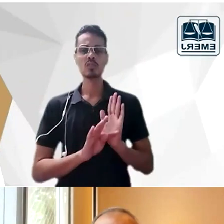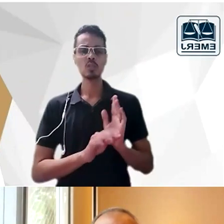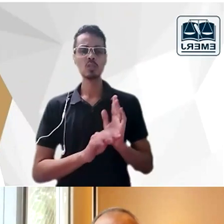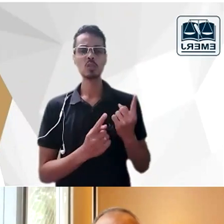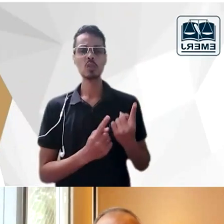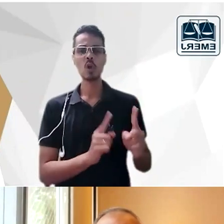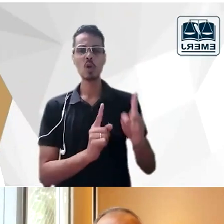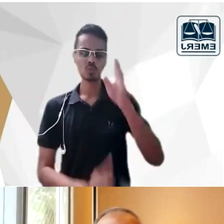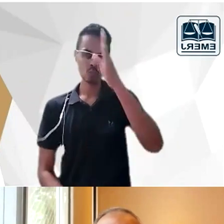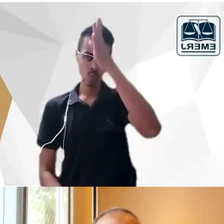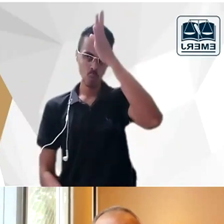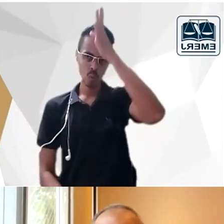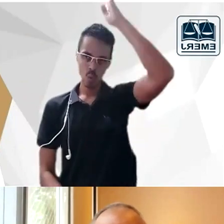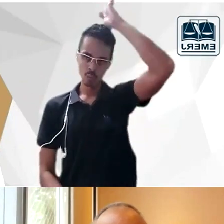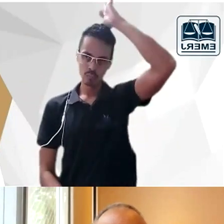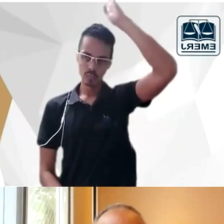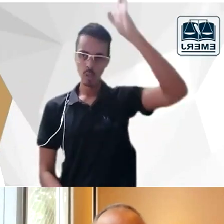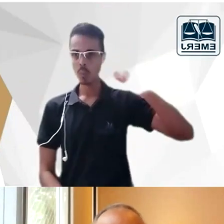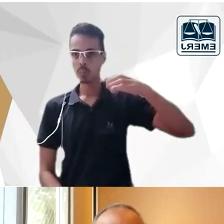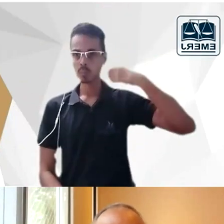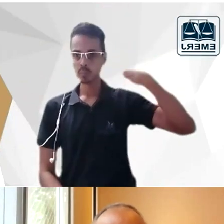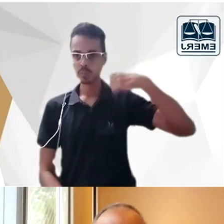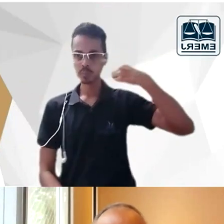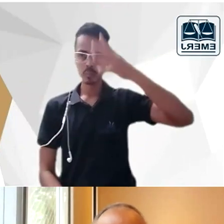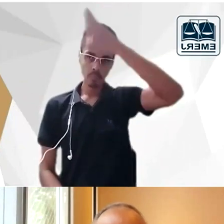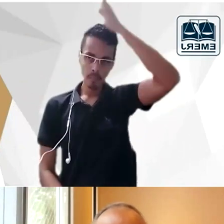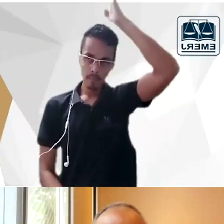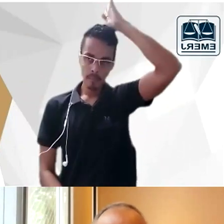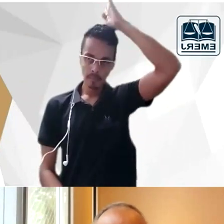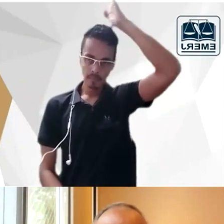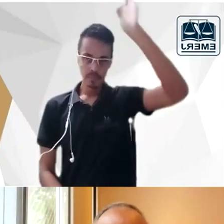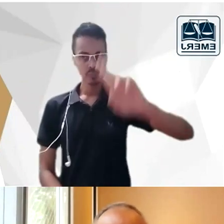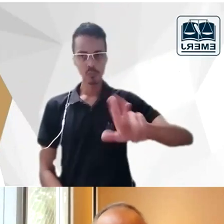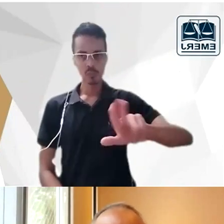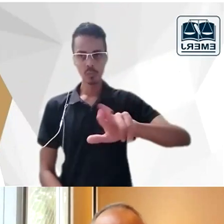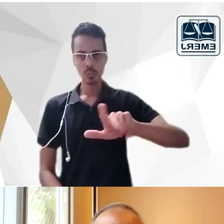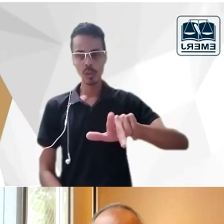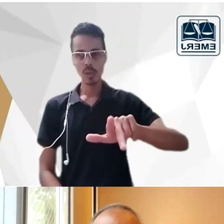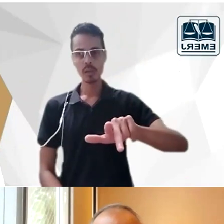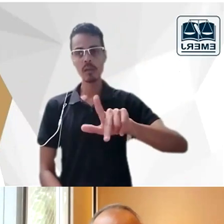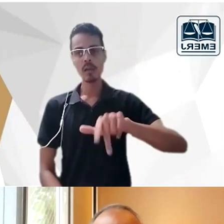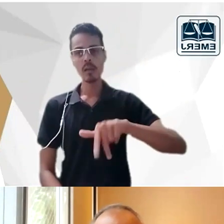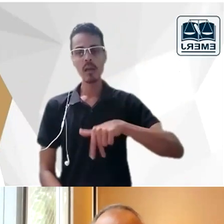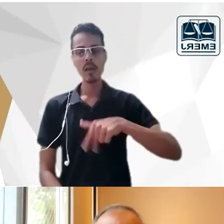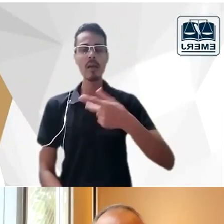anti-romano do direito romano eu quis dizer anti-romano como nessa perspectiva dessa anti